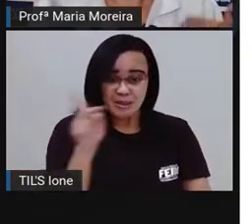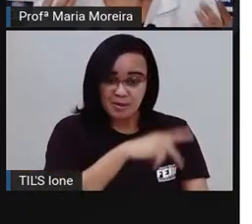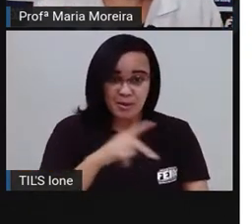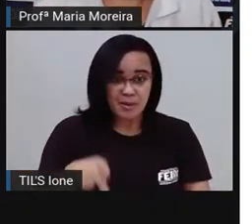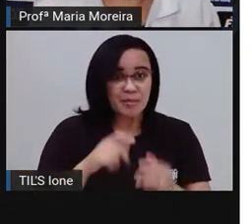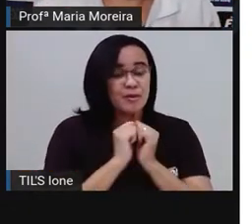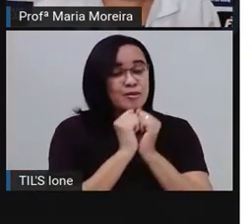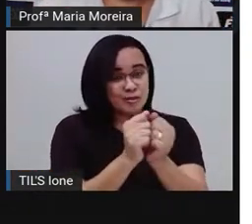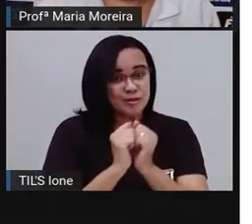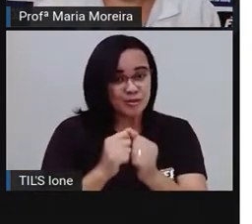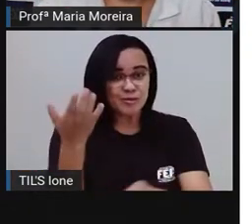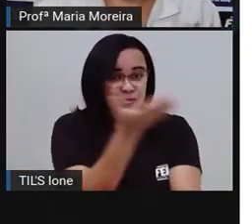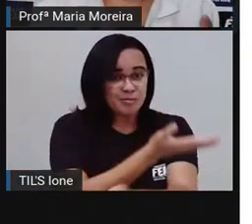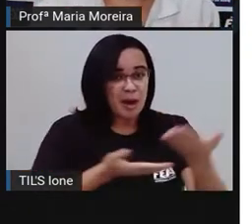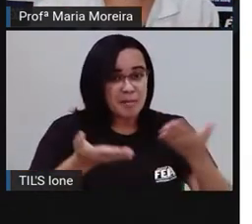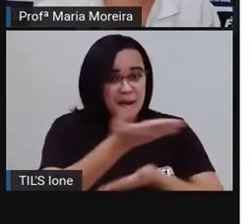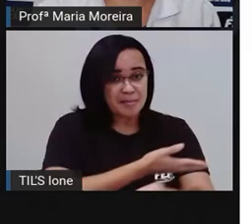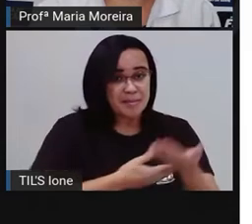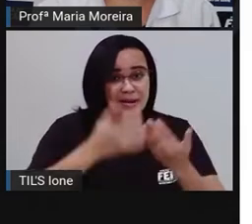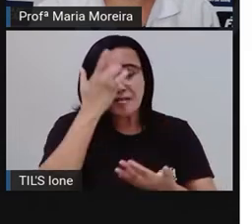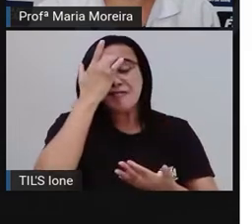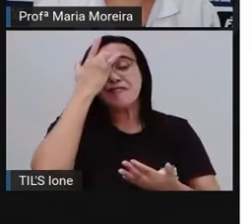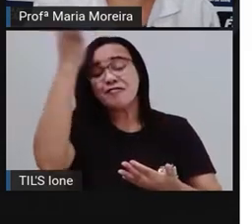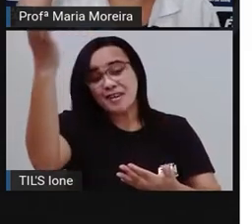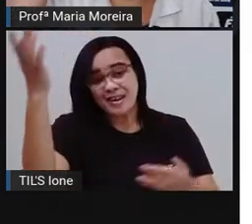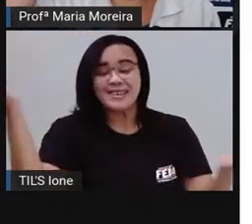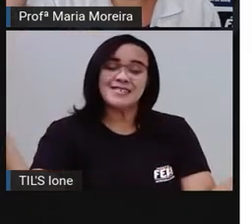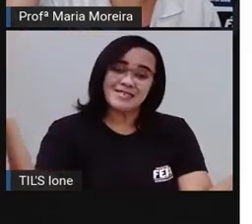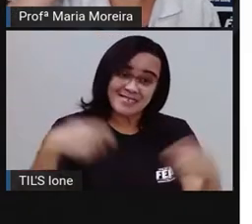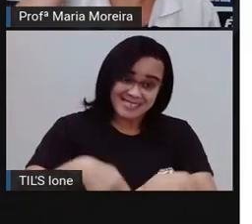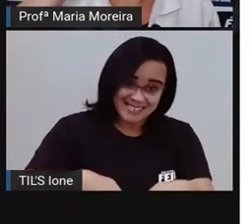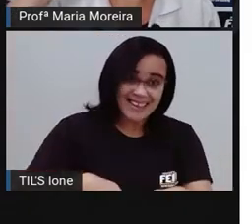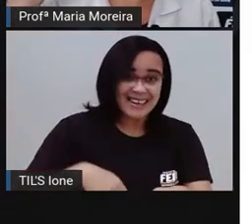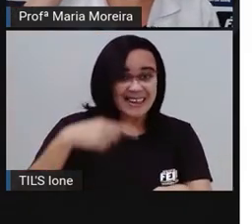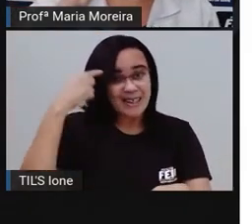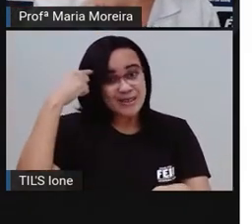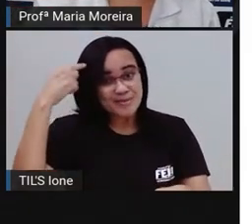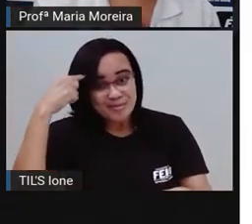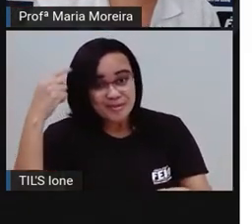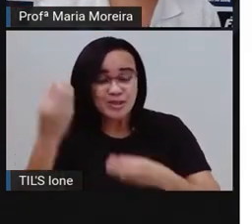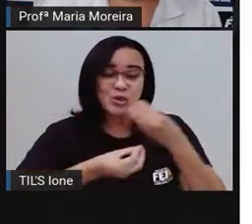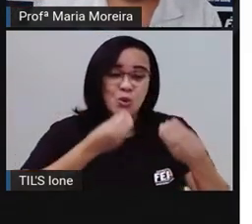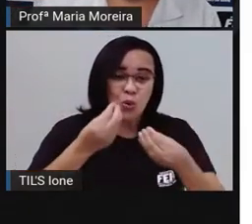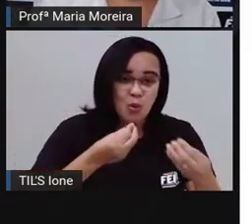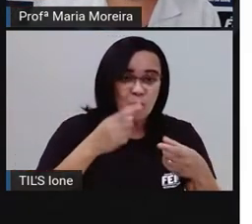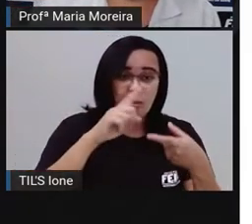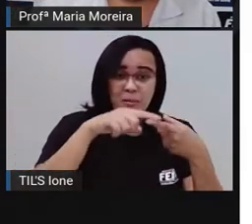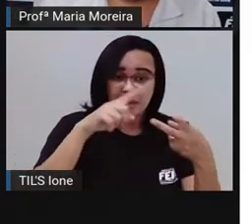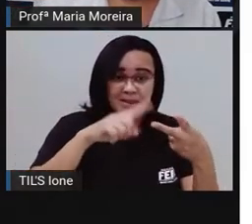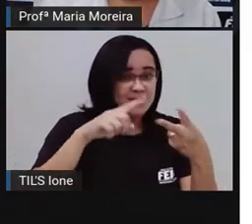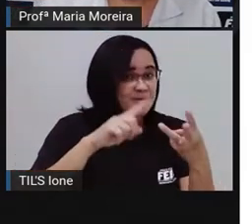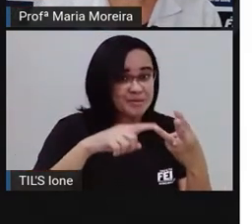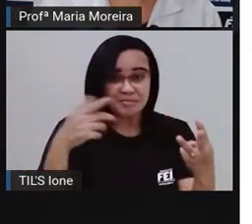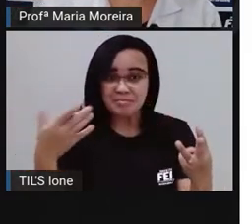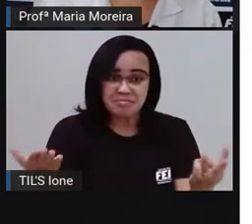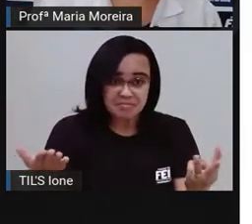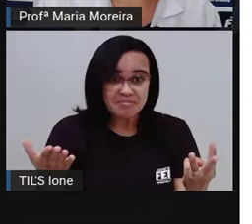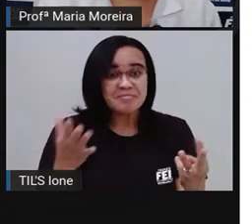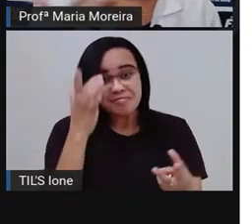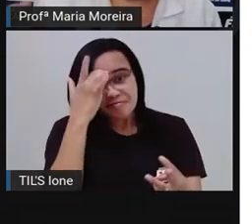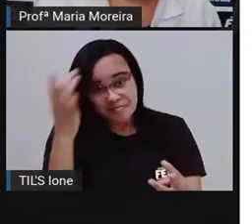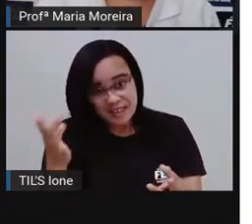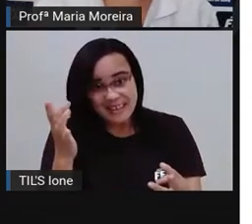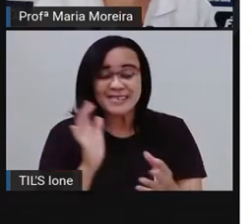E vai ser muito mais fácil de vocês fixarem aí essa ideia de quem é a primeira, de quem é a segunda e de quem é a terceira pessoa. Mas,